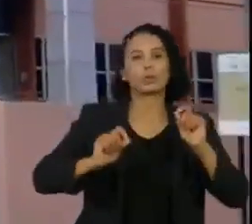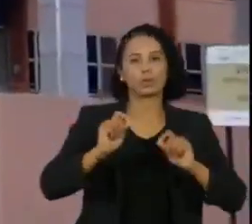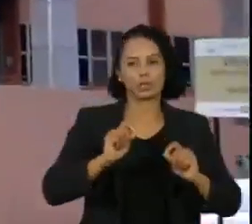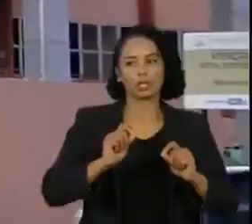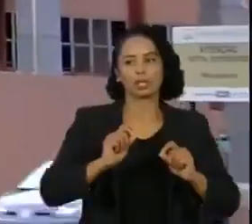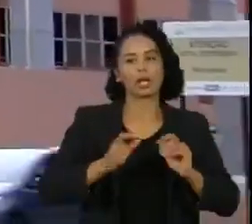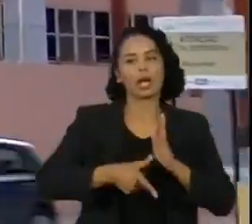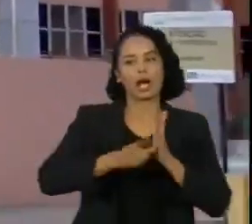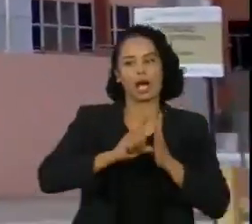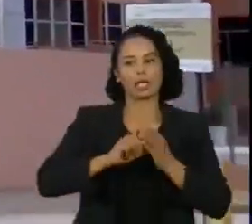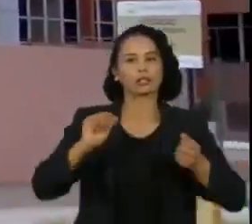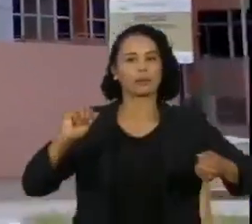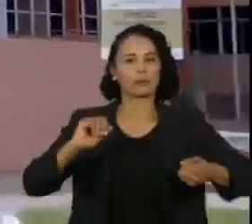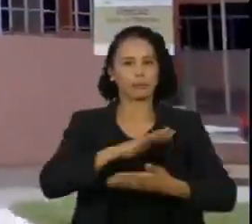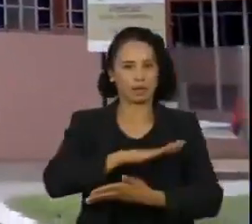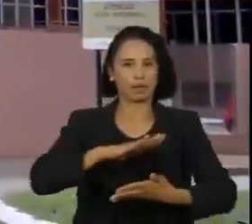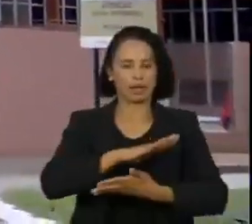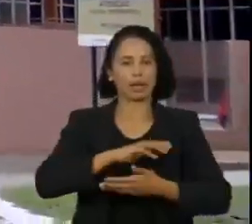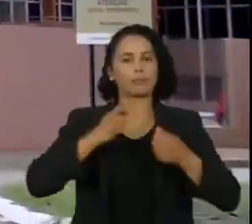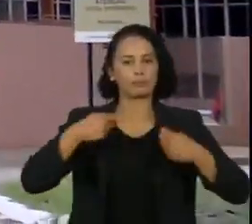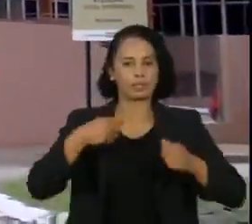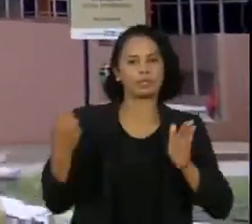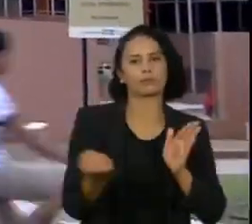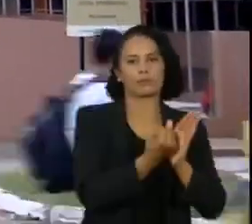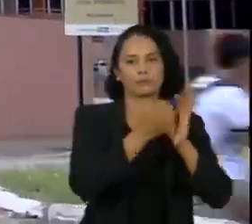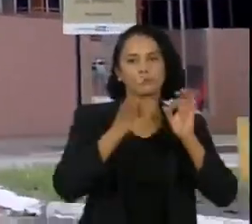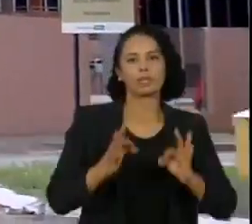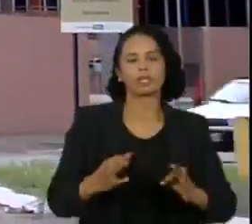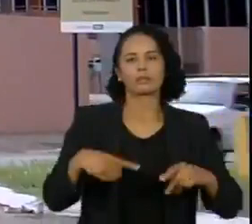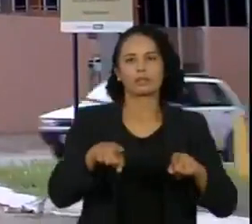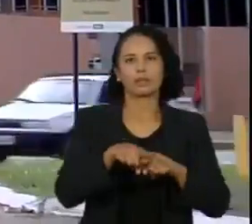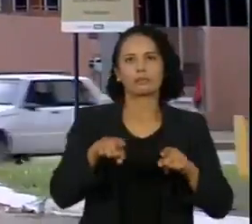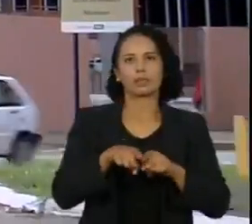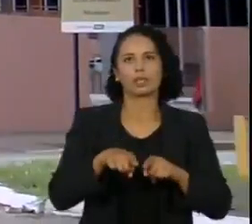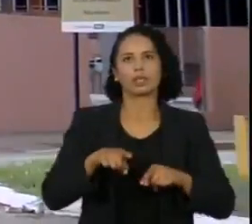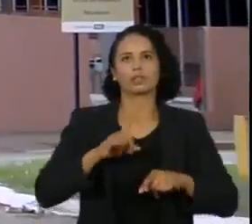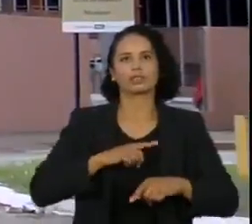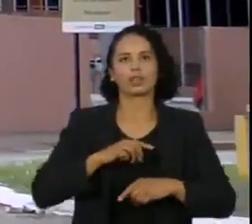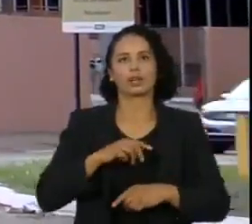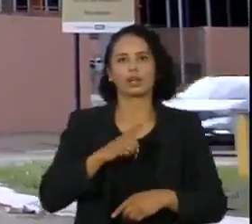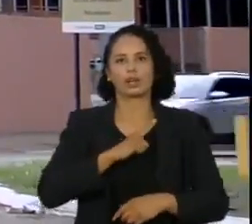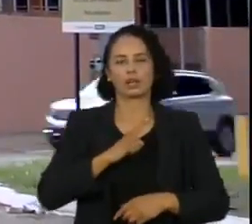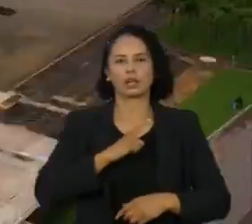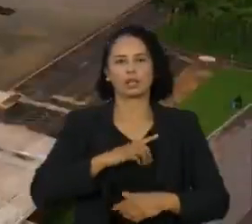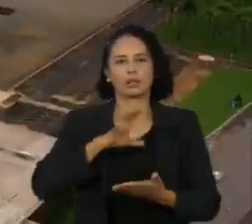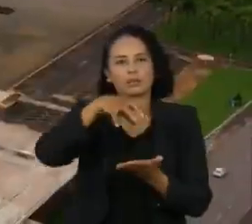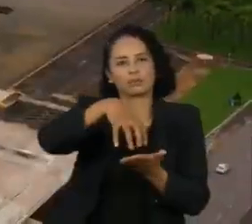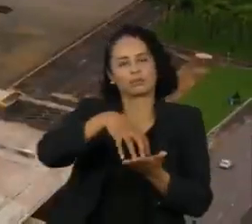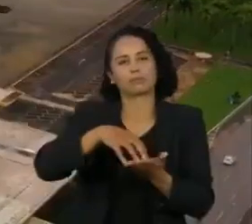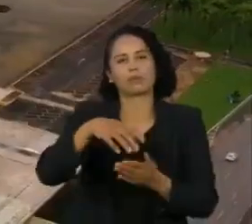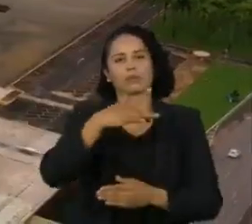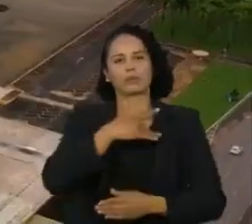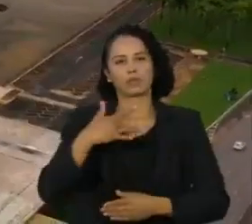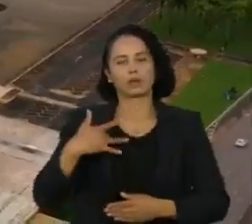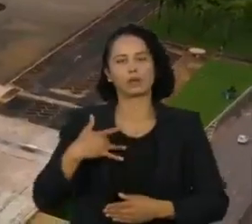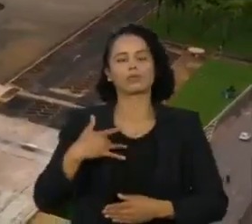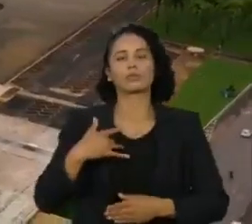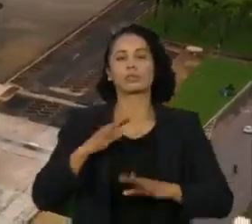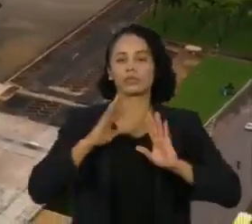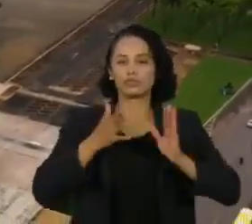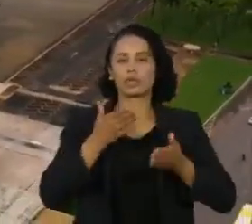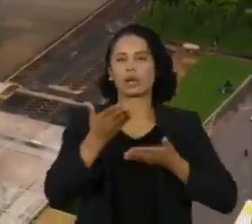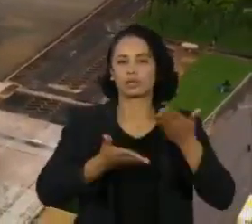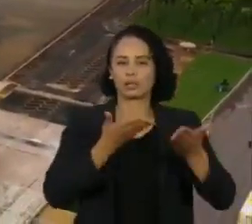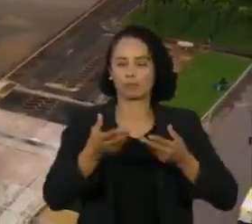registrado na Agência Nacional de Vigilância Sanitária e na Agência Nacional de Saúde Suplementar. No caso de tratamentos